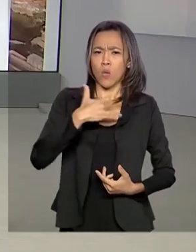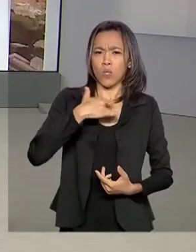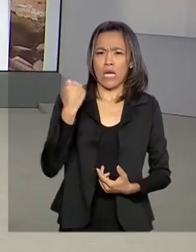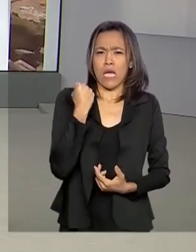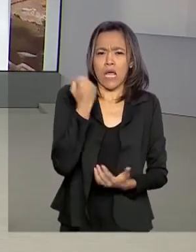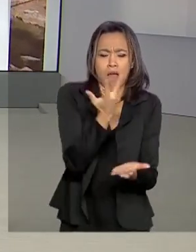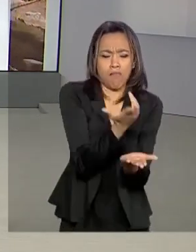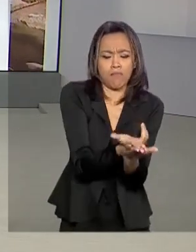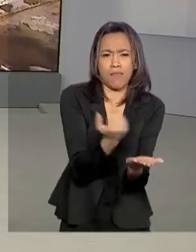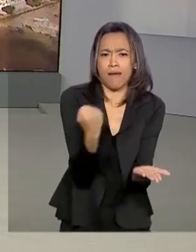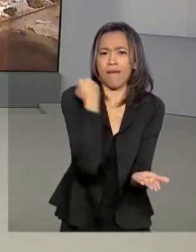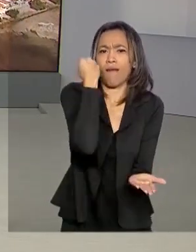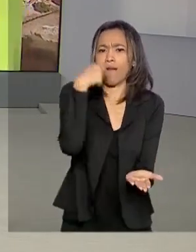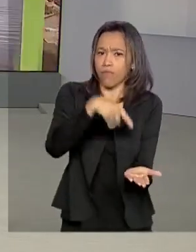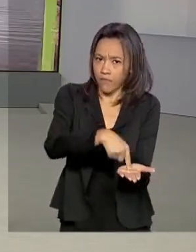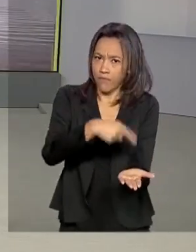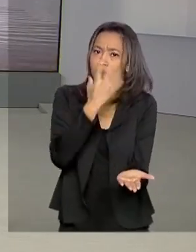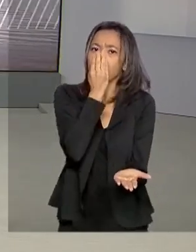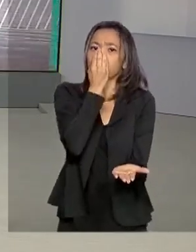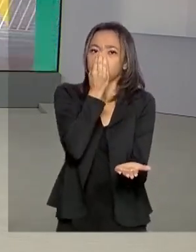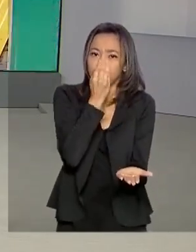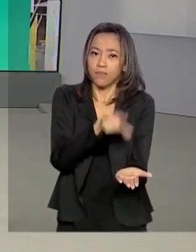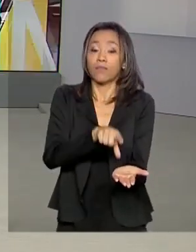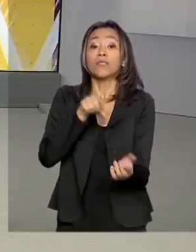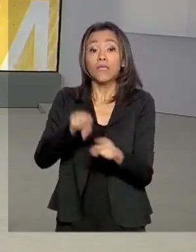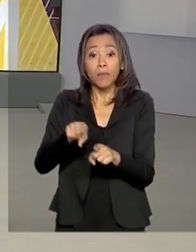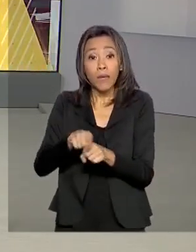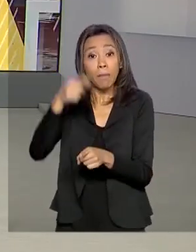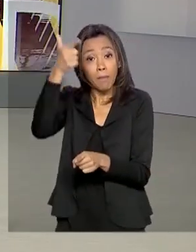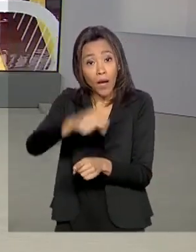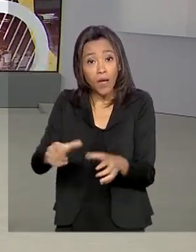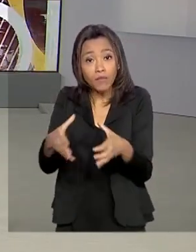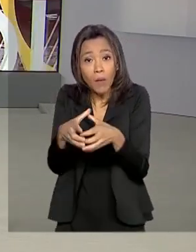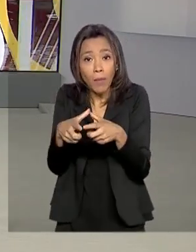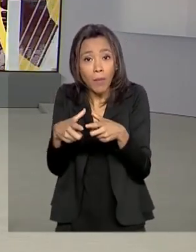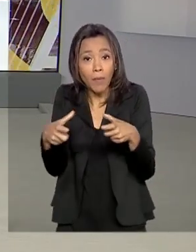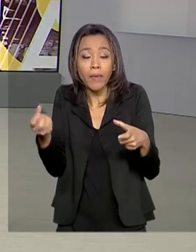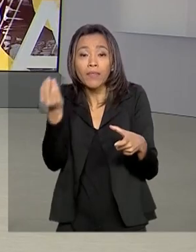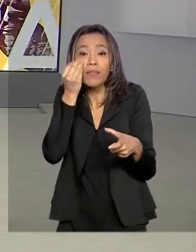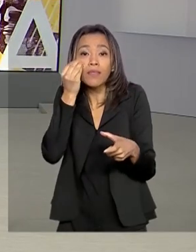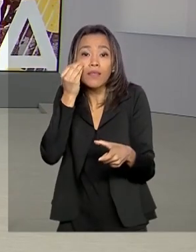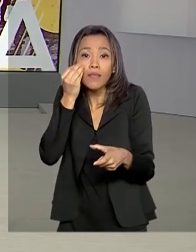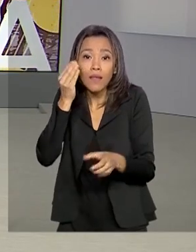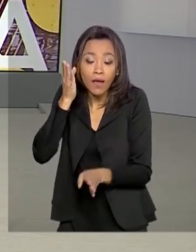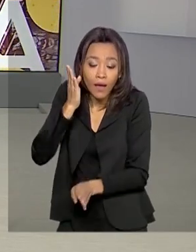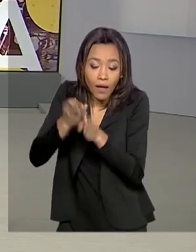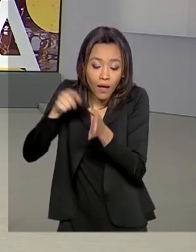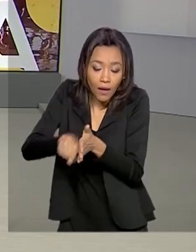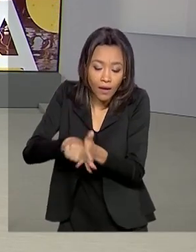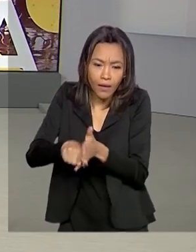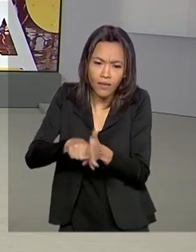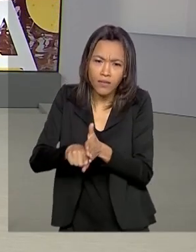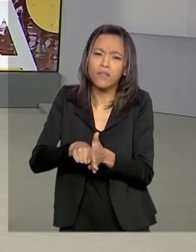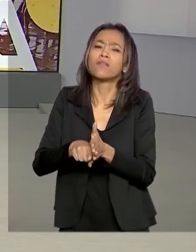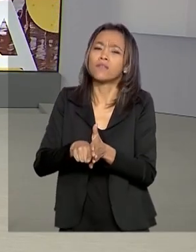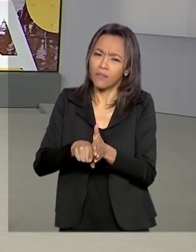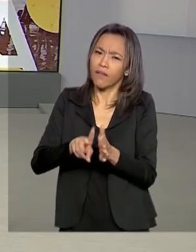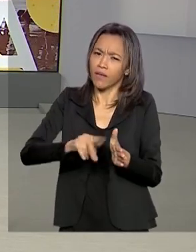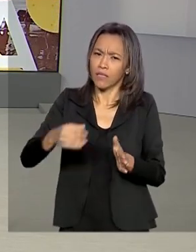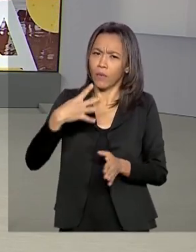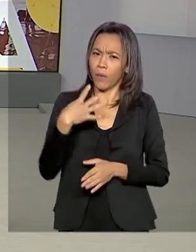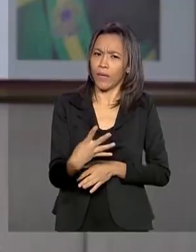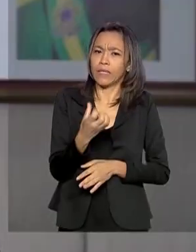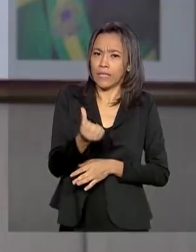E o Ministério da Saúde também aumentou a previsão de testes para o coronavírus. O número deve chegar a 46 milhões.